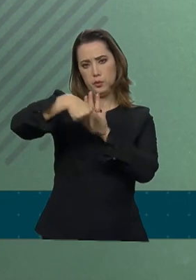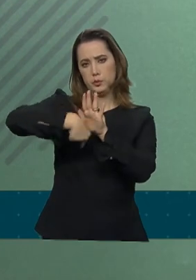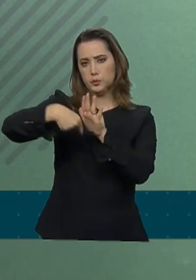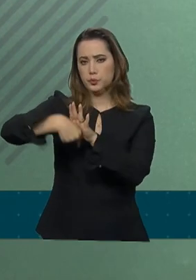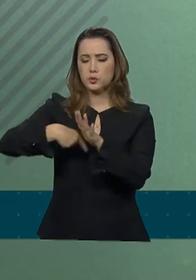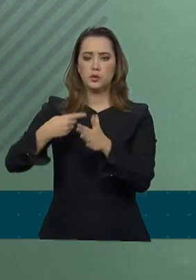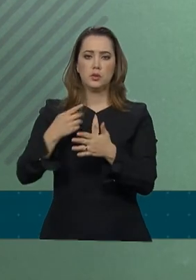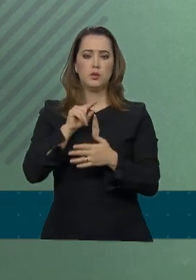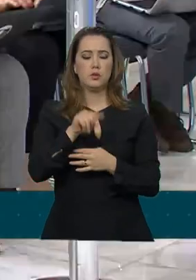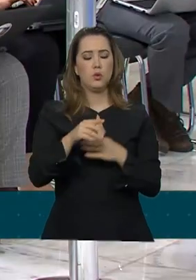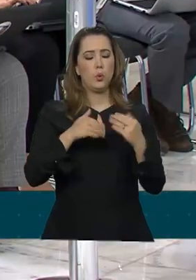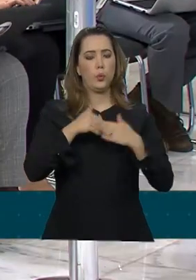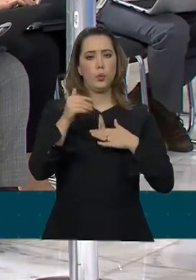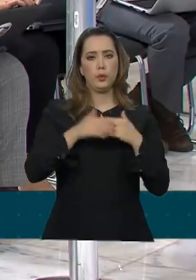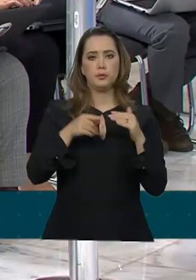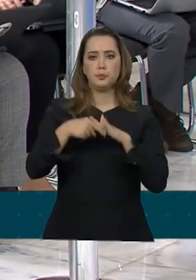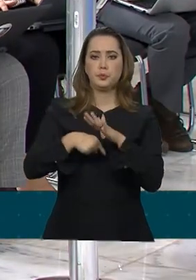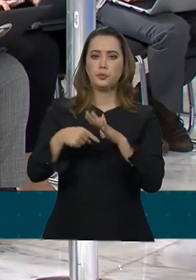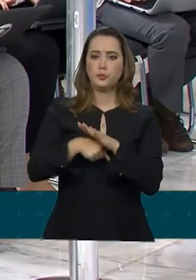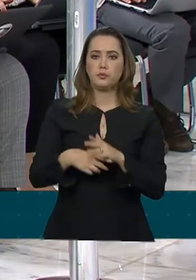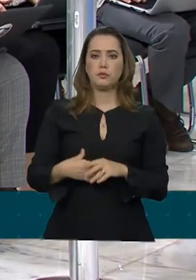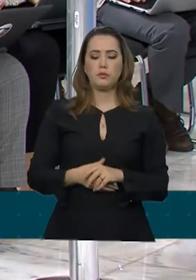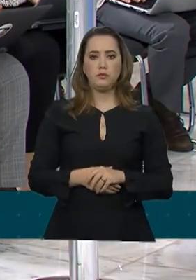senhoras para eventuais perguntas.